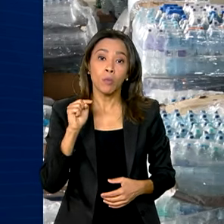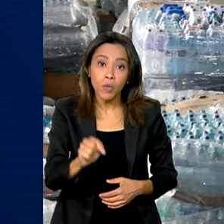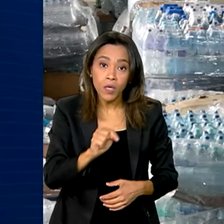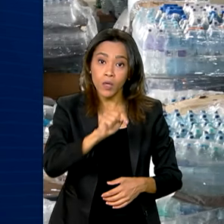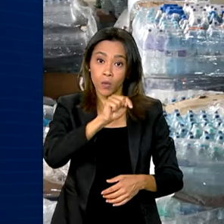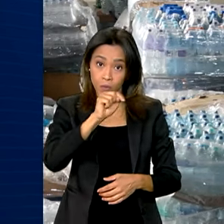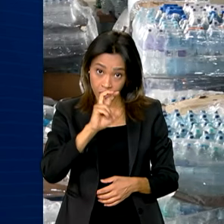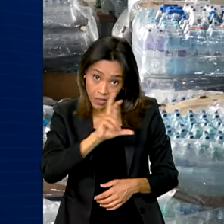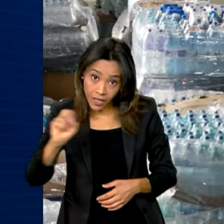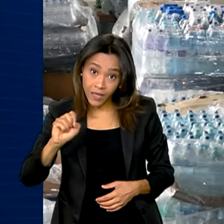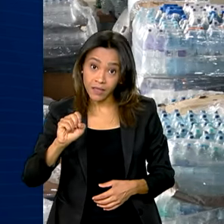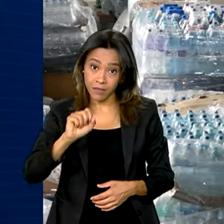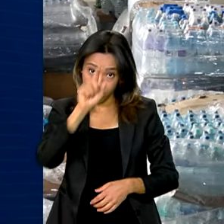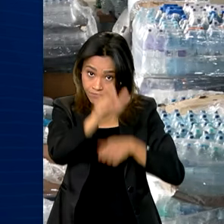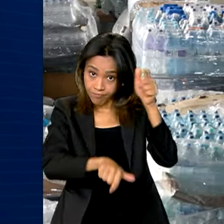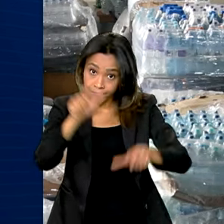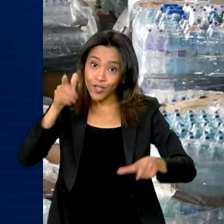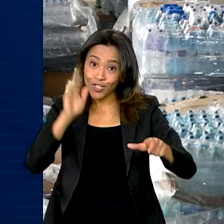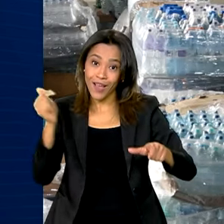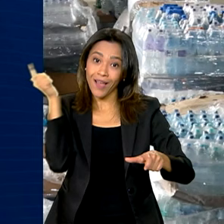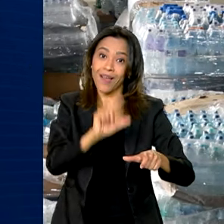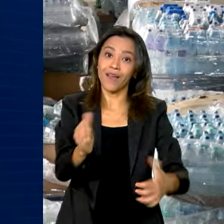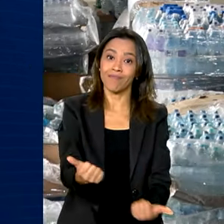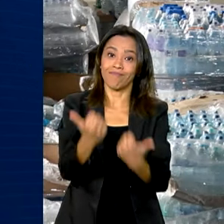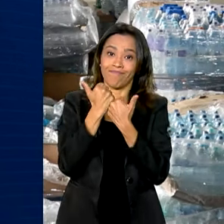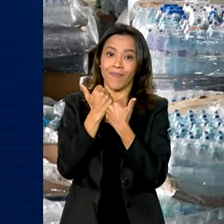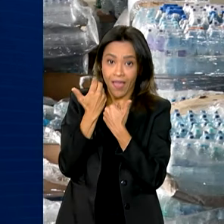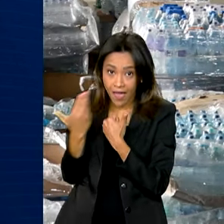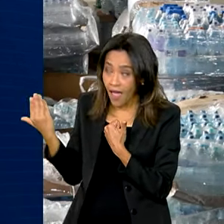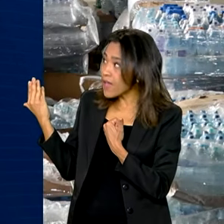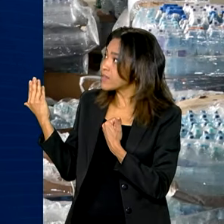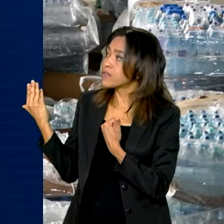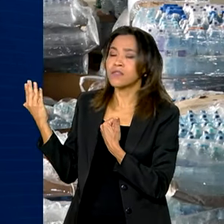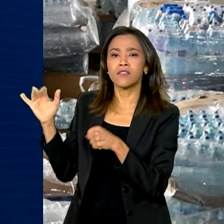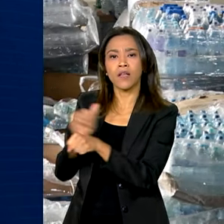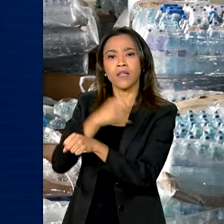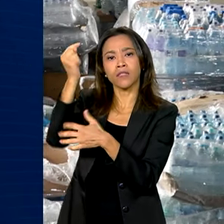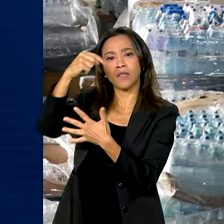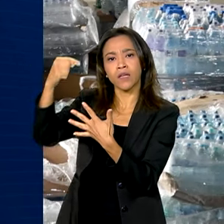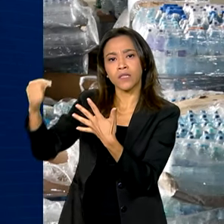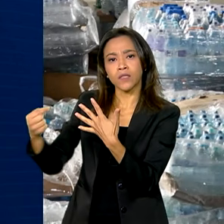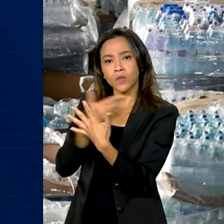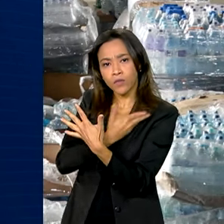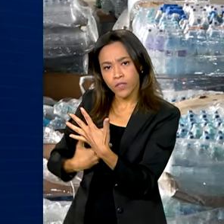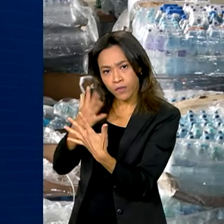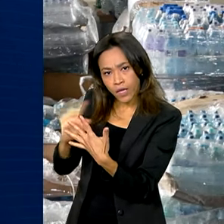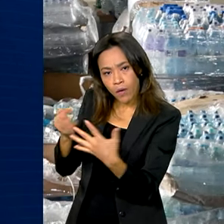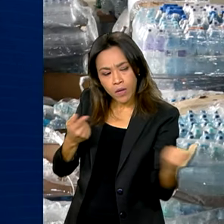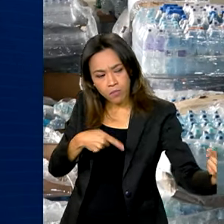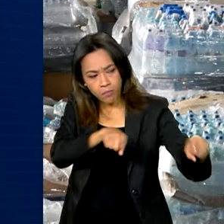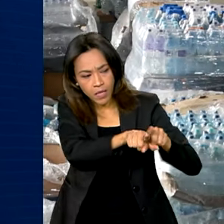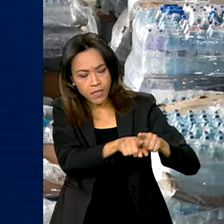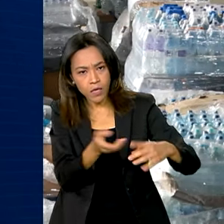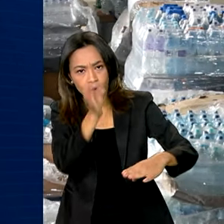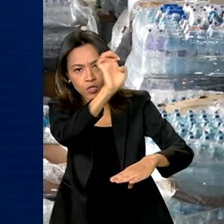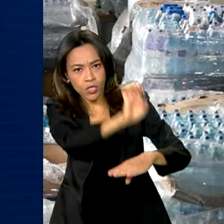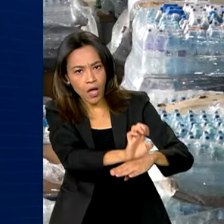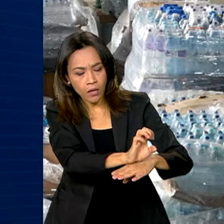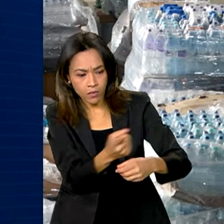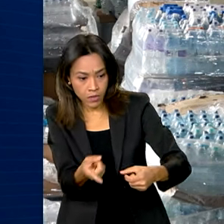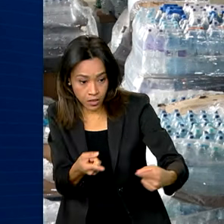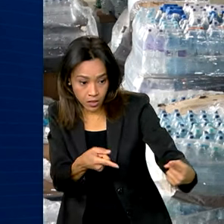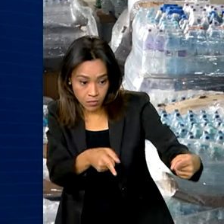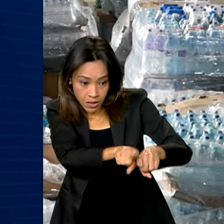foram beneficiadas. Essas ações do governo federal, em parceria com o estado e os